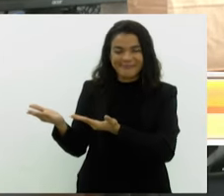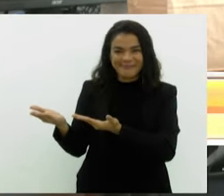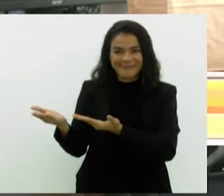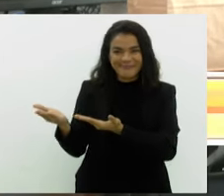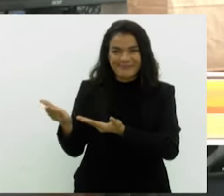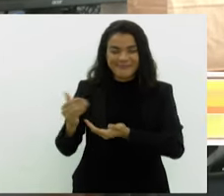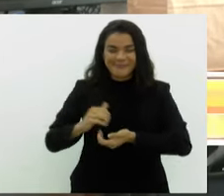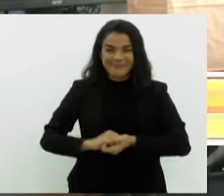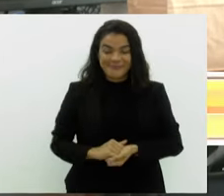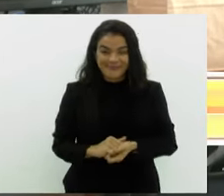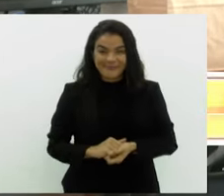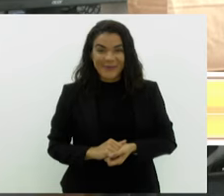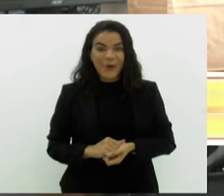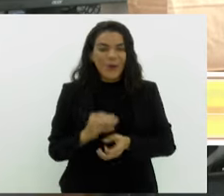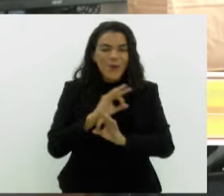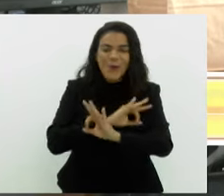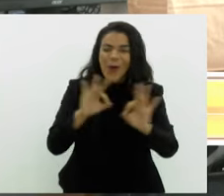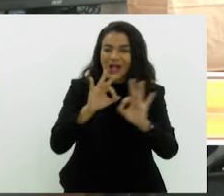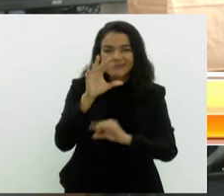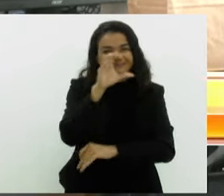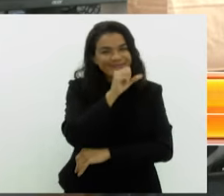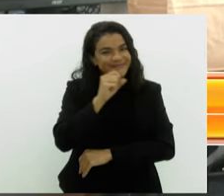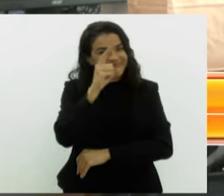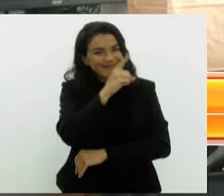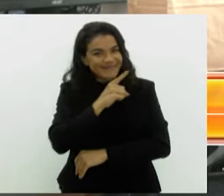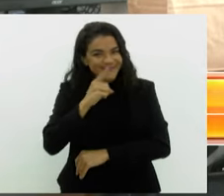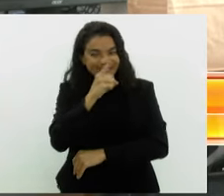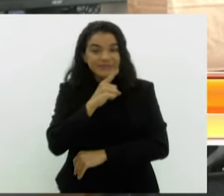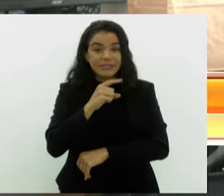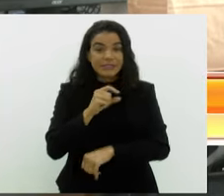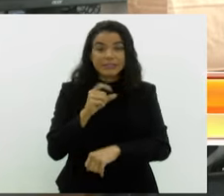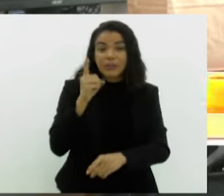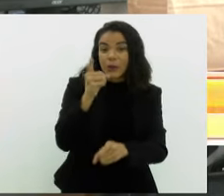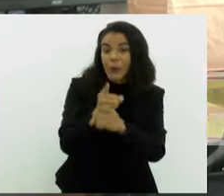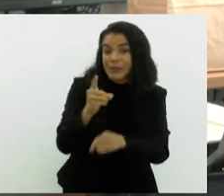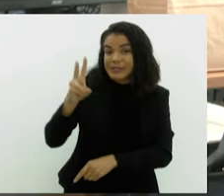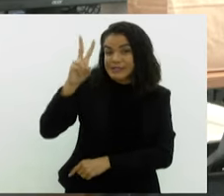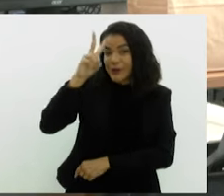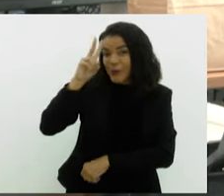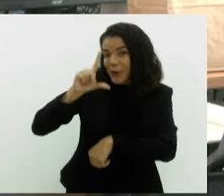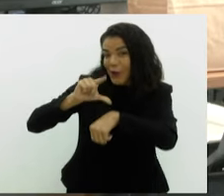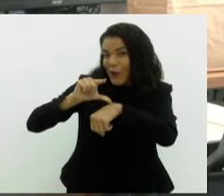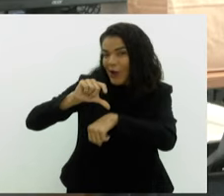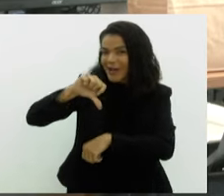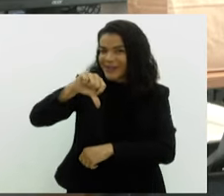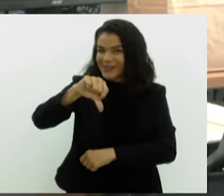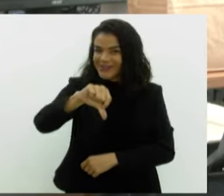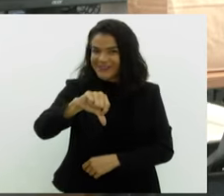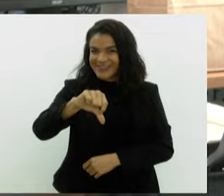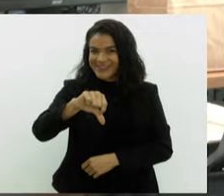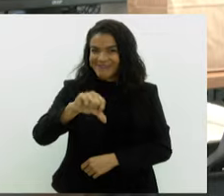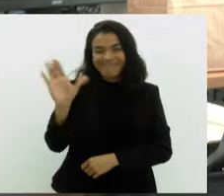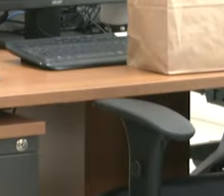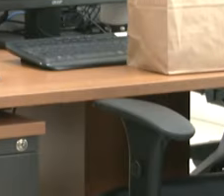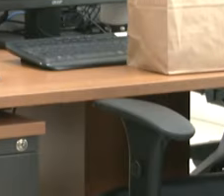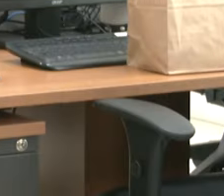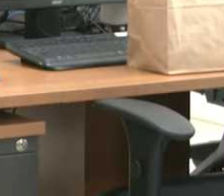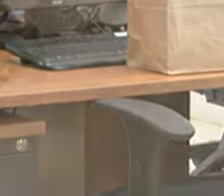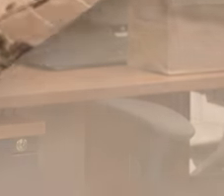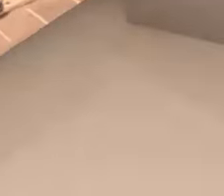.gov.br. Um ótimo final de semana para você. E a gente se encontra na segunda, às 9 horas da manhã. Até lá.